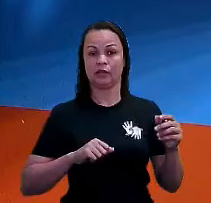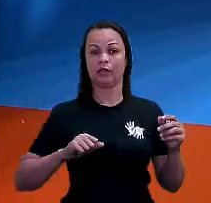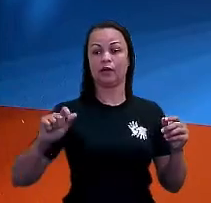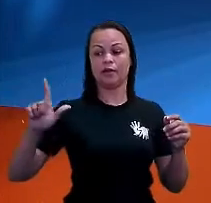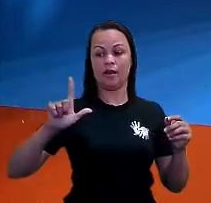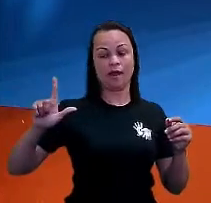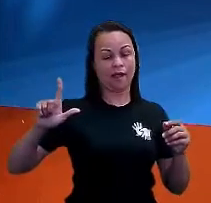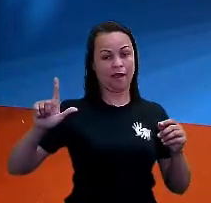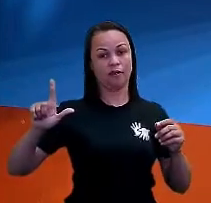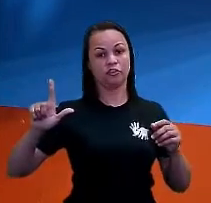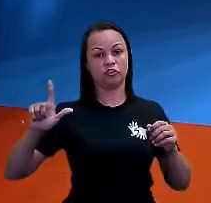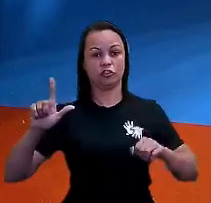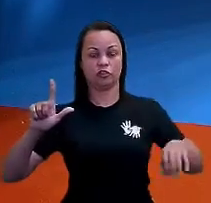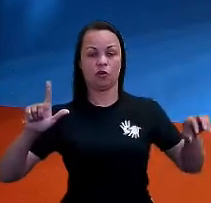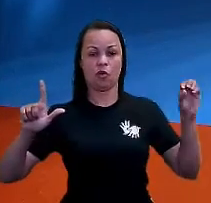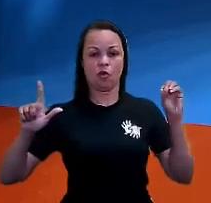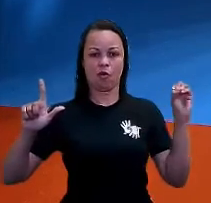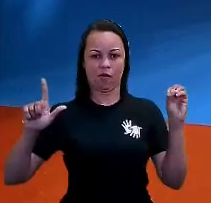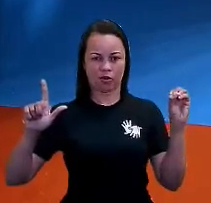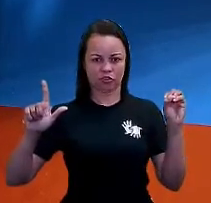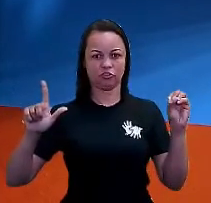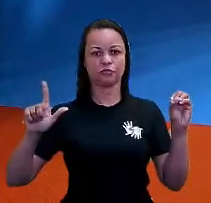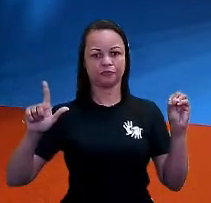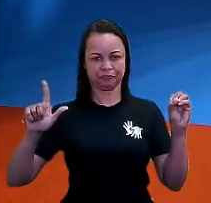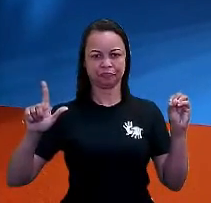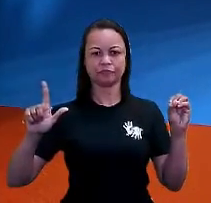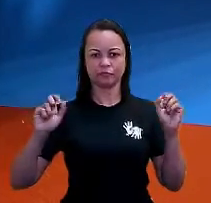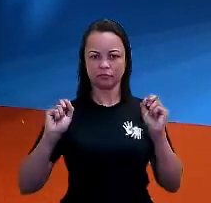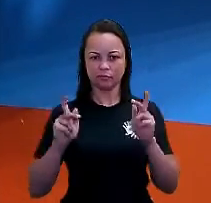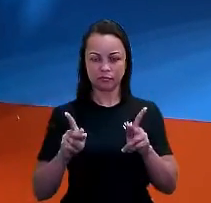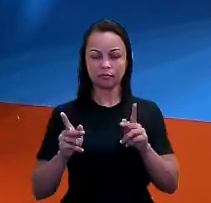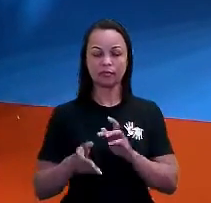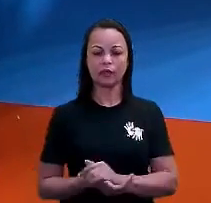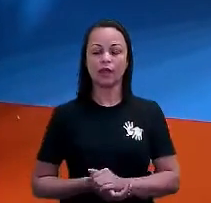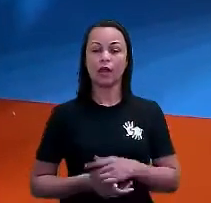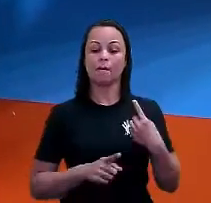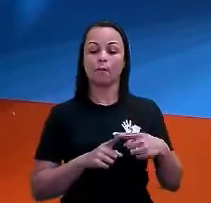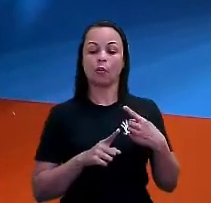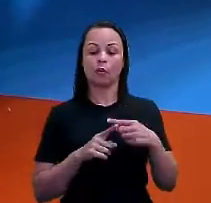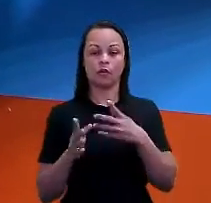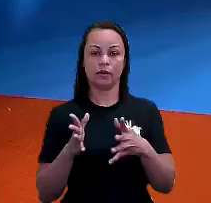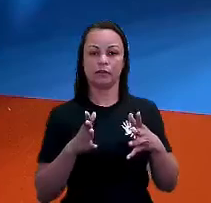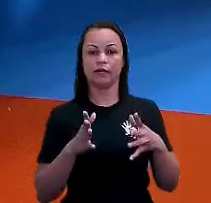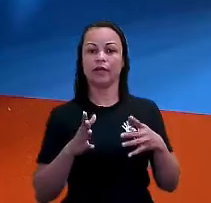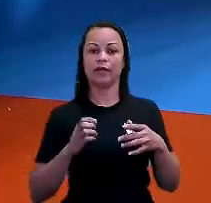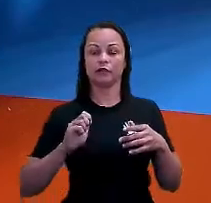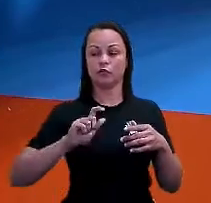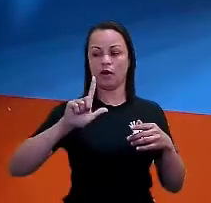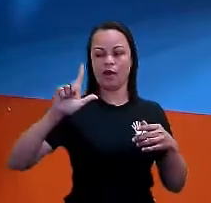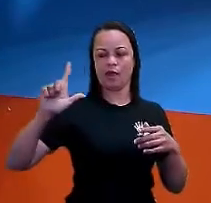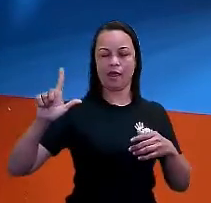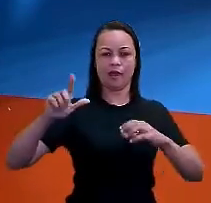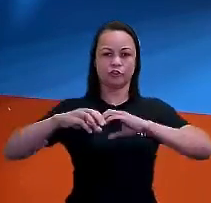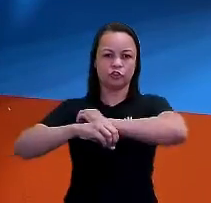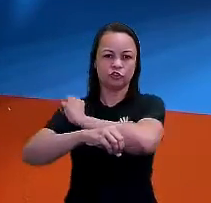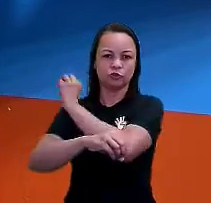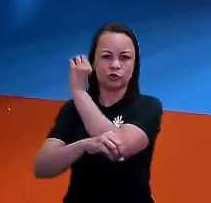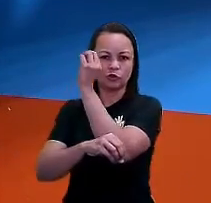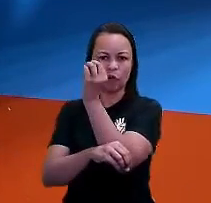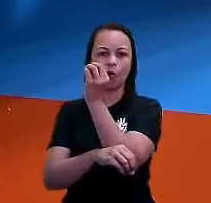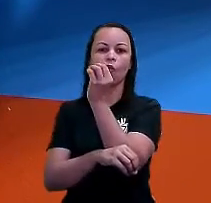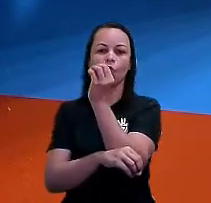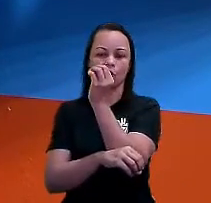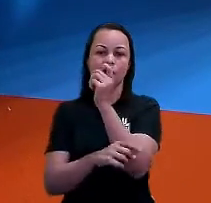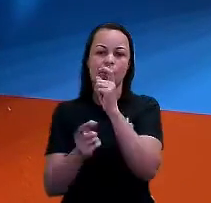leste, o braço esquerdo para o oeste, tá ok? Porque no leste vai ser onde o sol vai nascer e no oeste vai